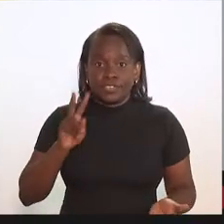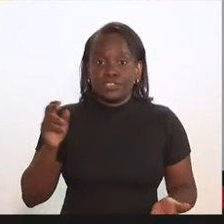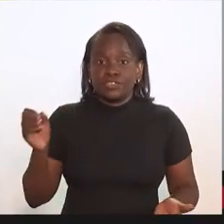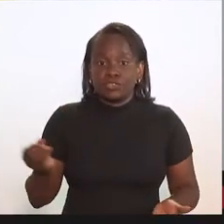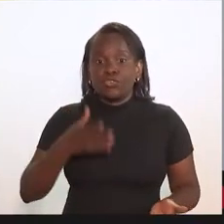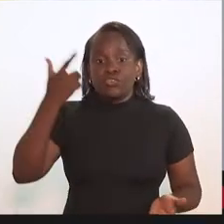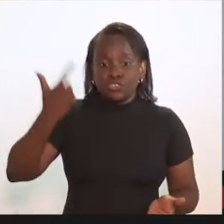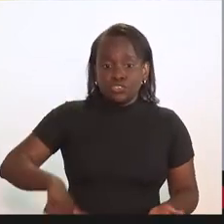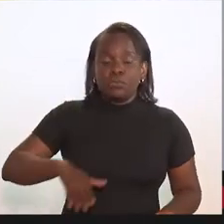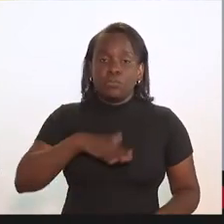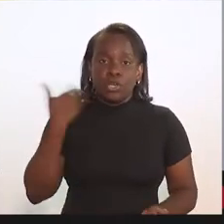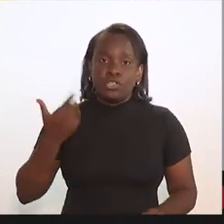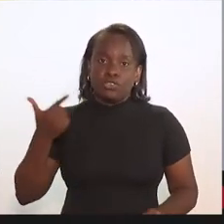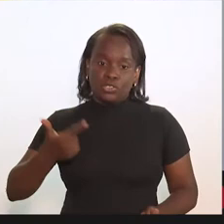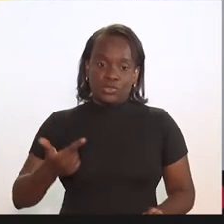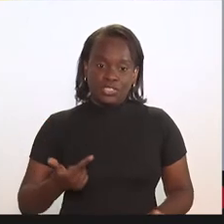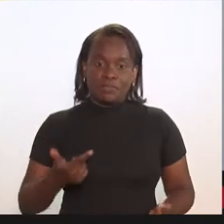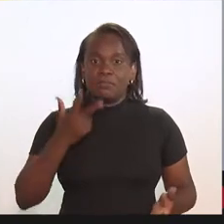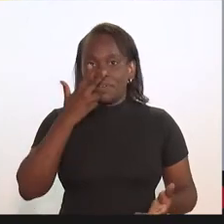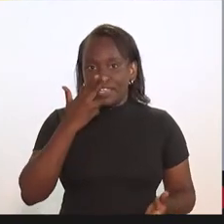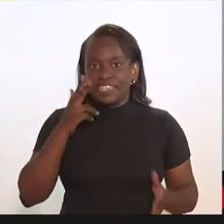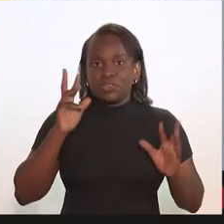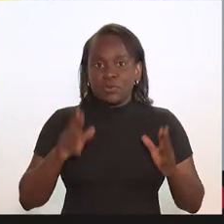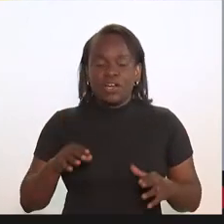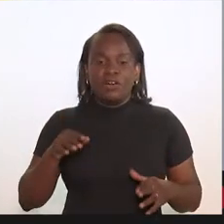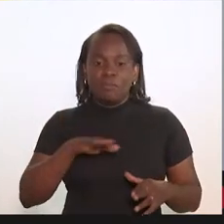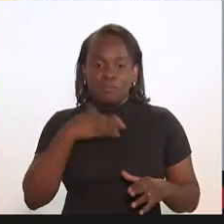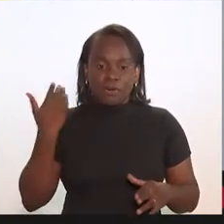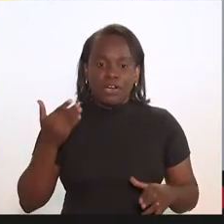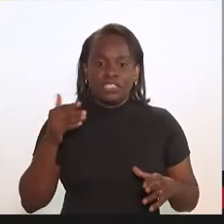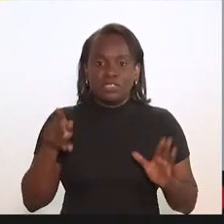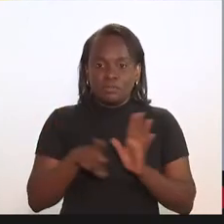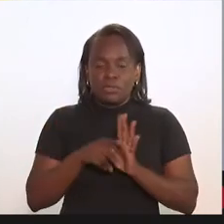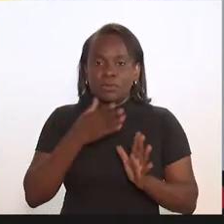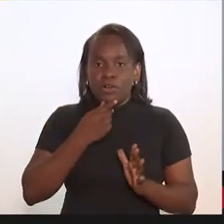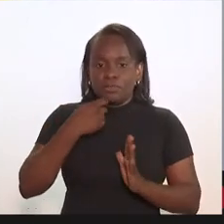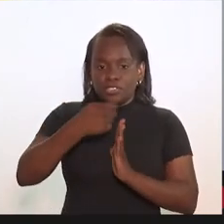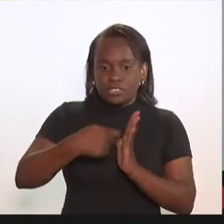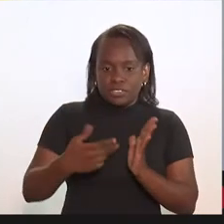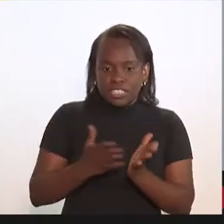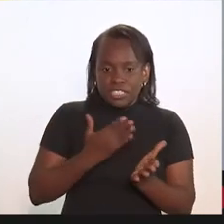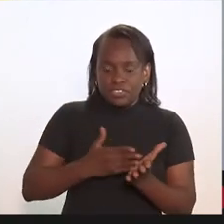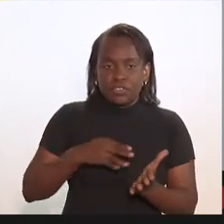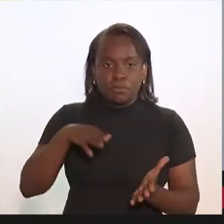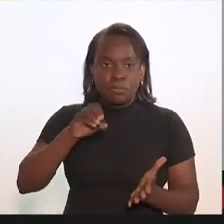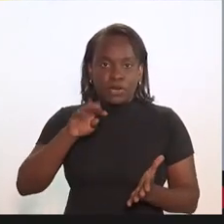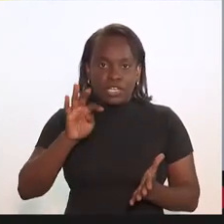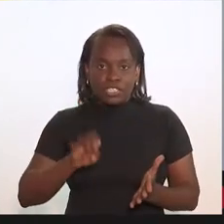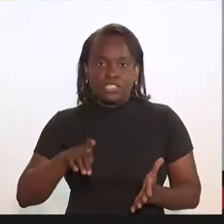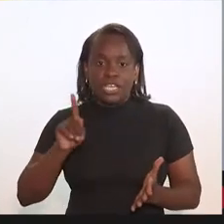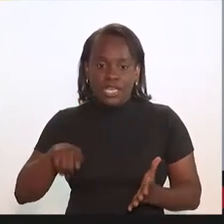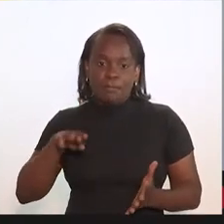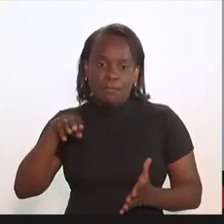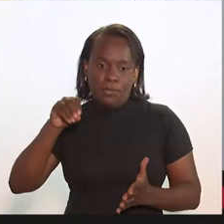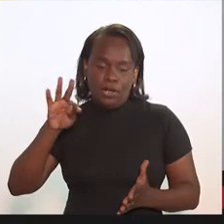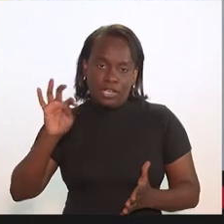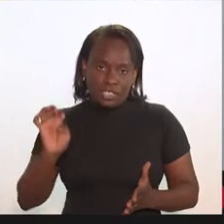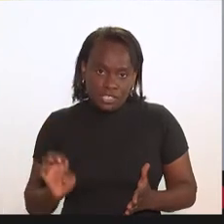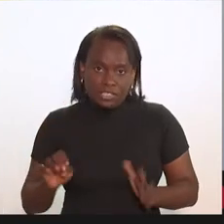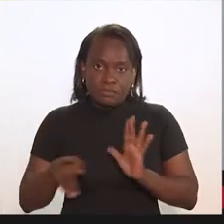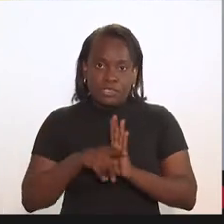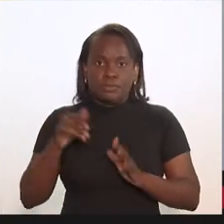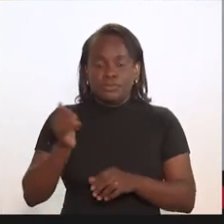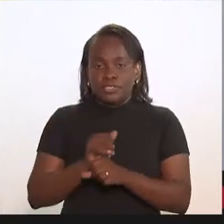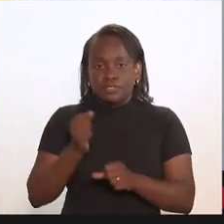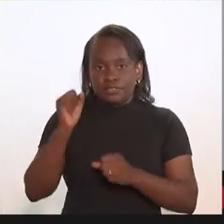uma nova morte, uma segunda morte. Parece até aquela obra clássica Morte a Morte de Kinkas Berro d'Água, é a morte a morte da indústria naval no Rio de Janeiro,